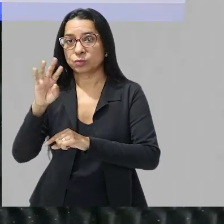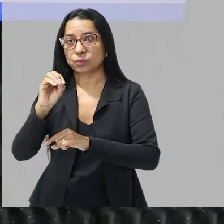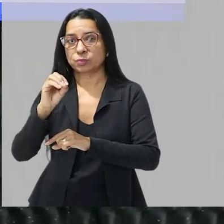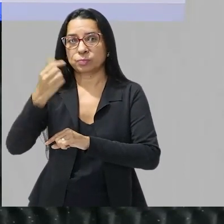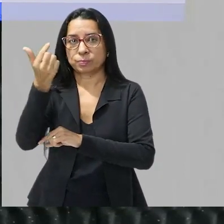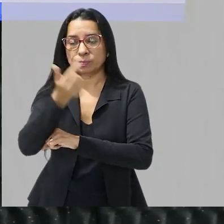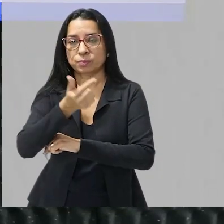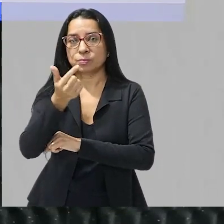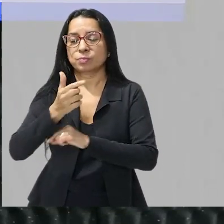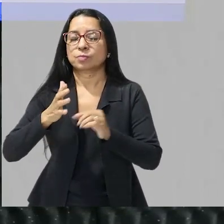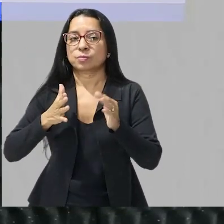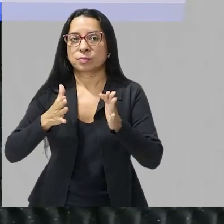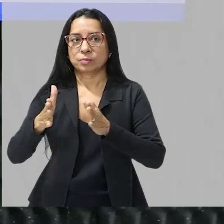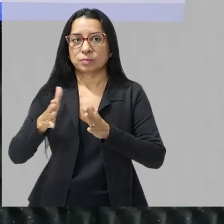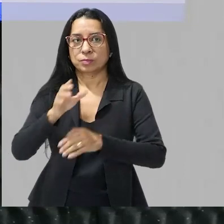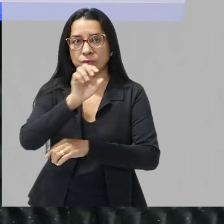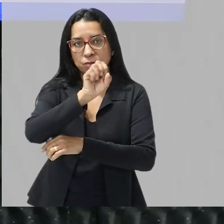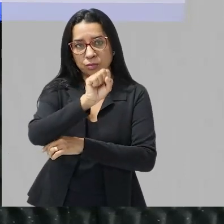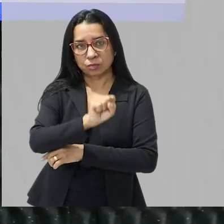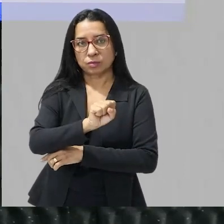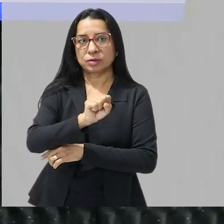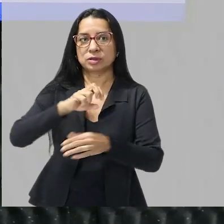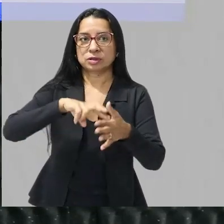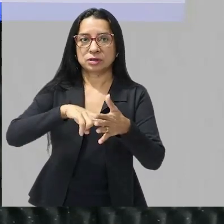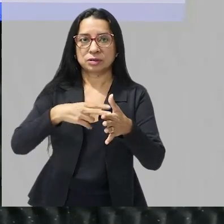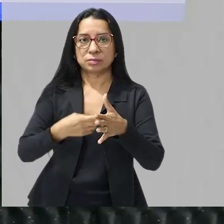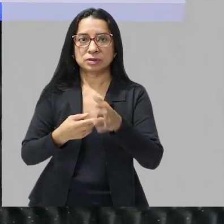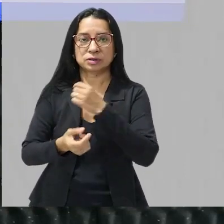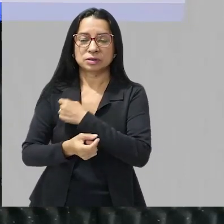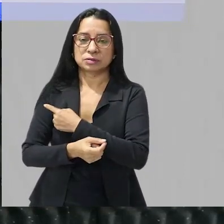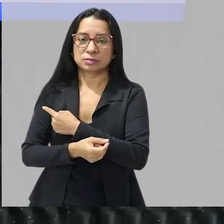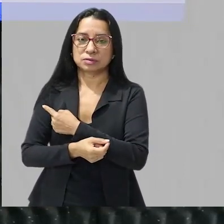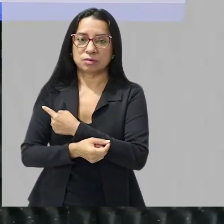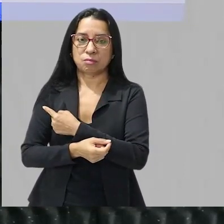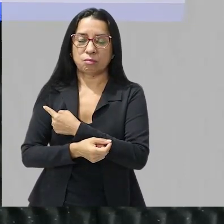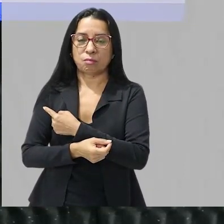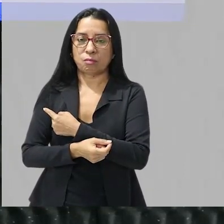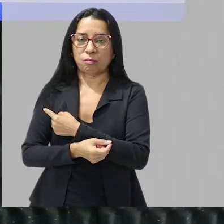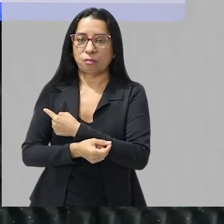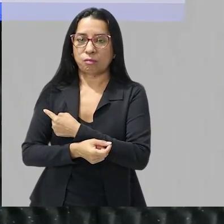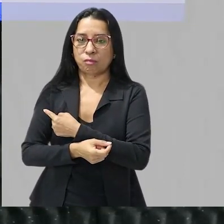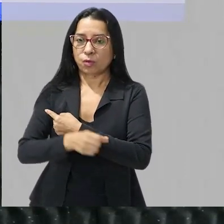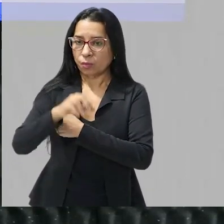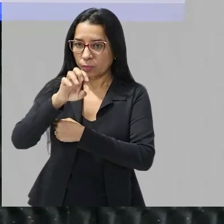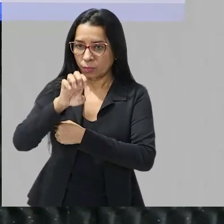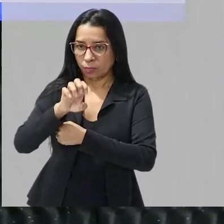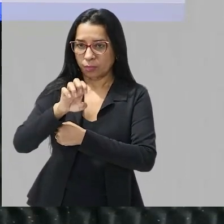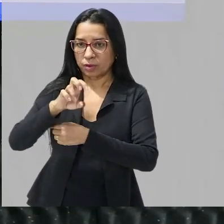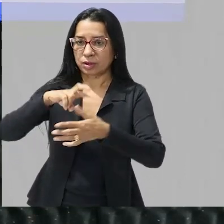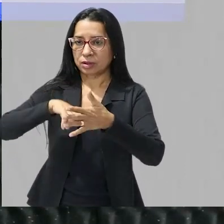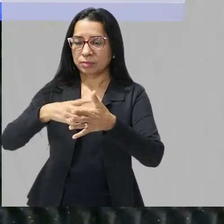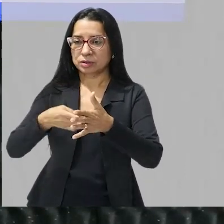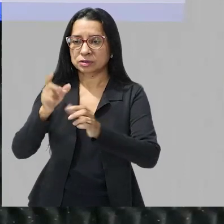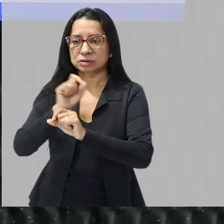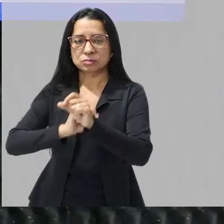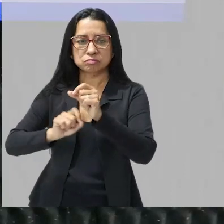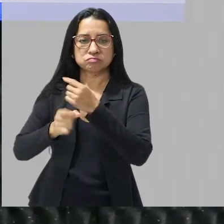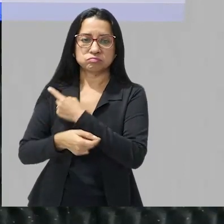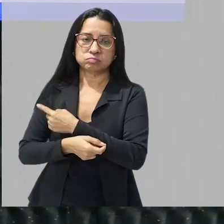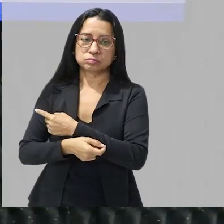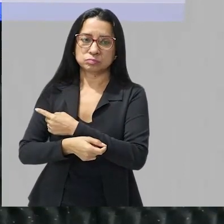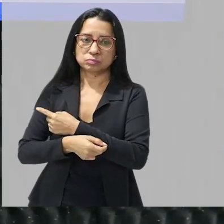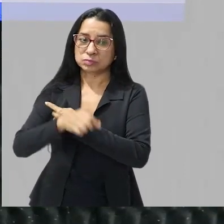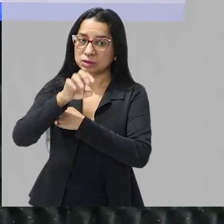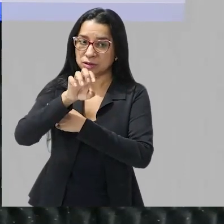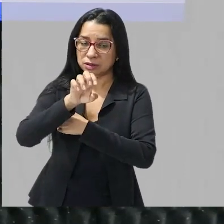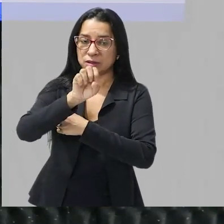o S representa a concentração do substrato o E aqui é a concentração da enzima e